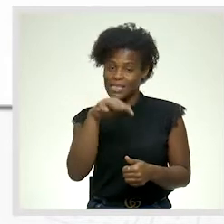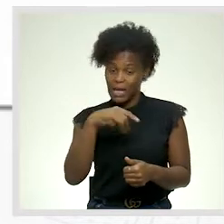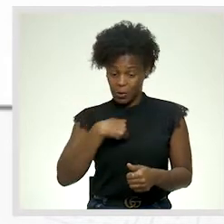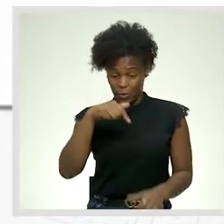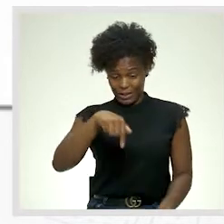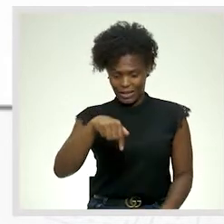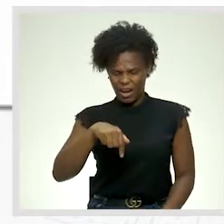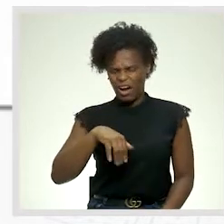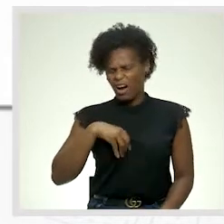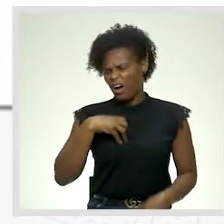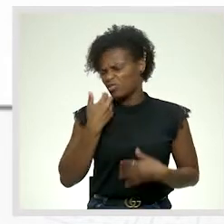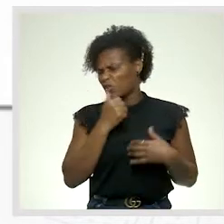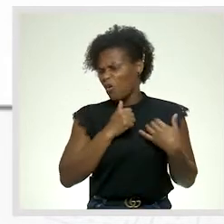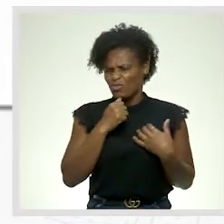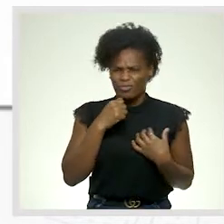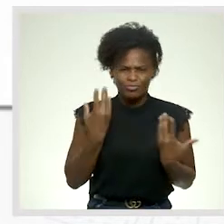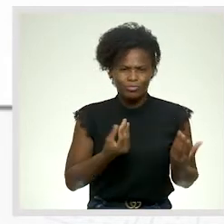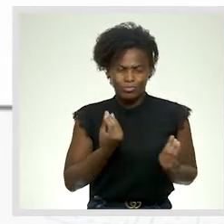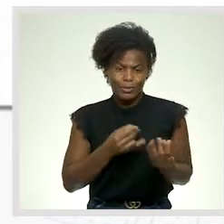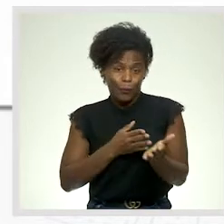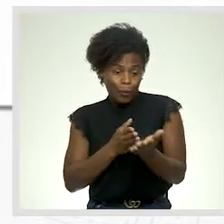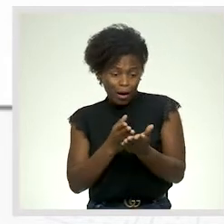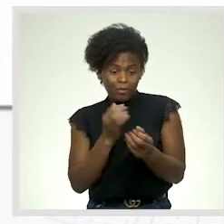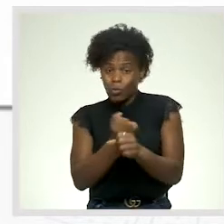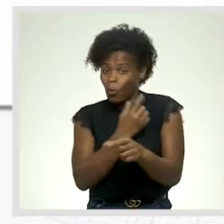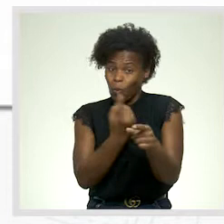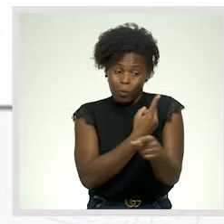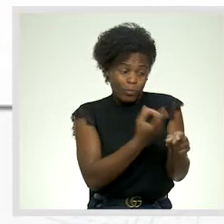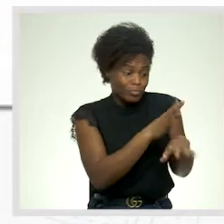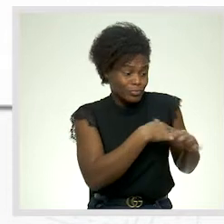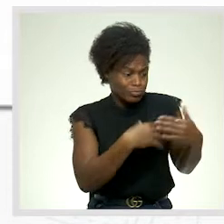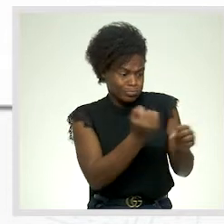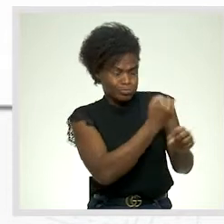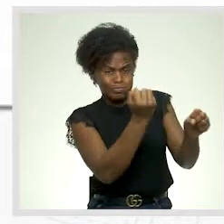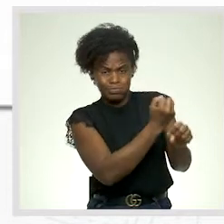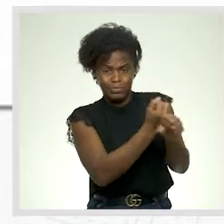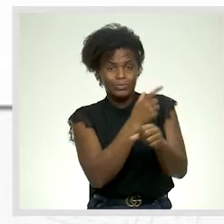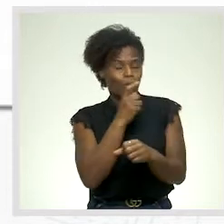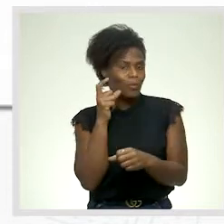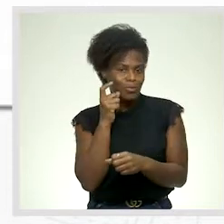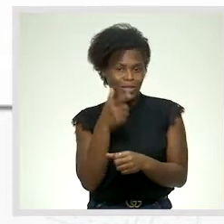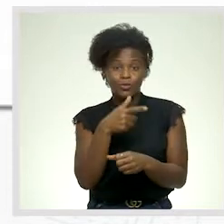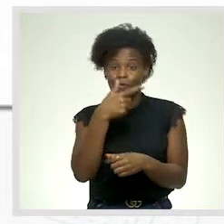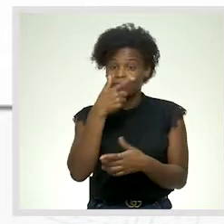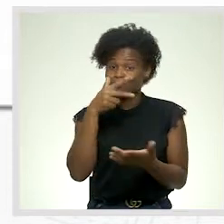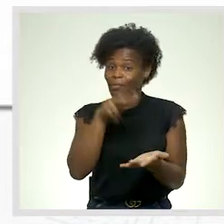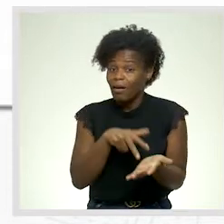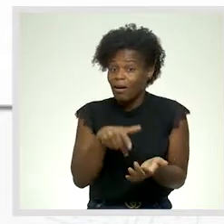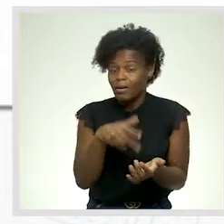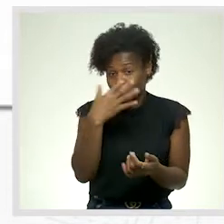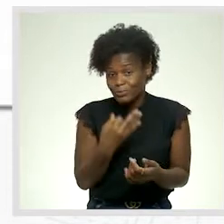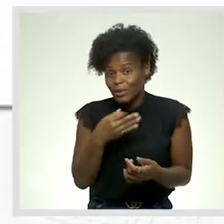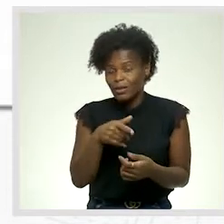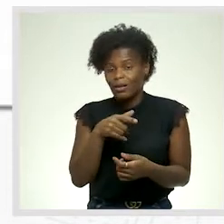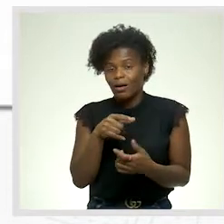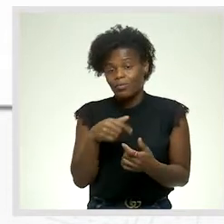das tripas coração para dar conta do recado de um mar de tarefas e compromissos oficiais e, por conta própria,